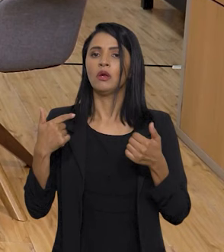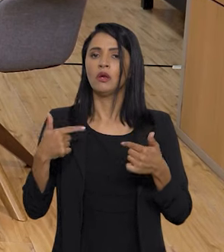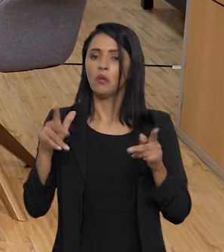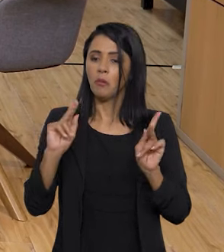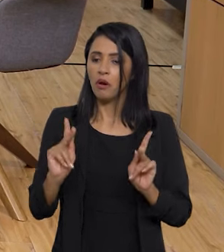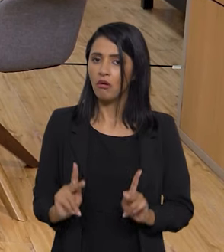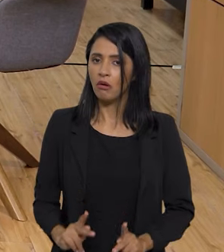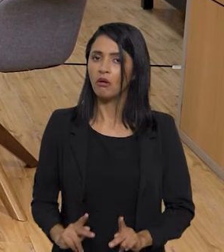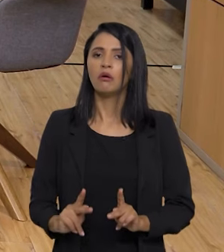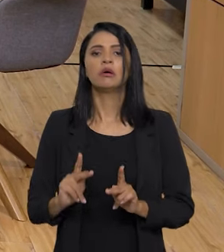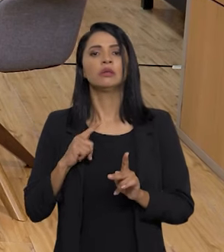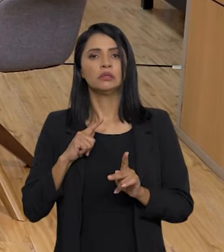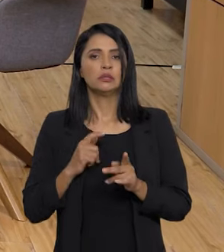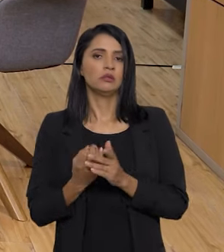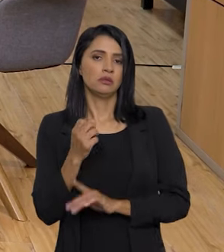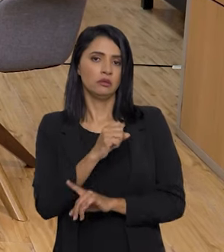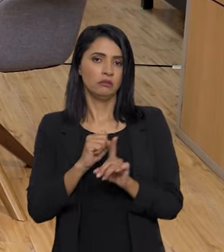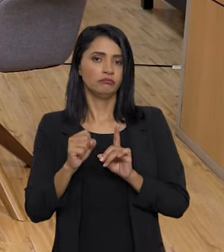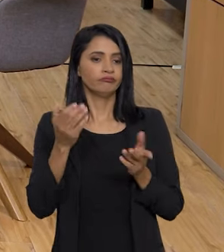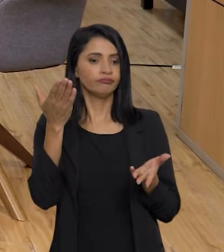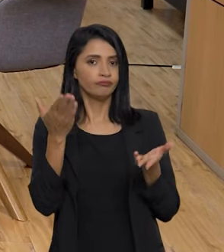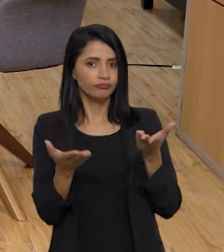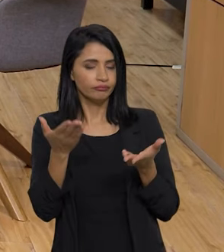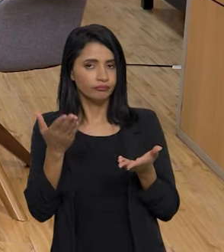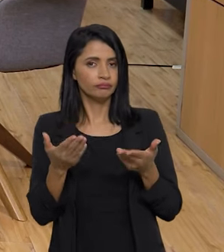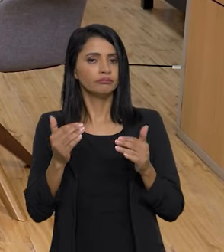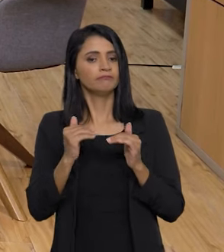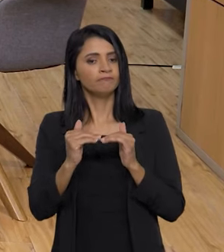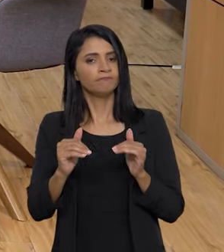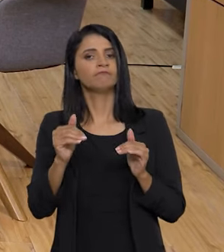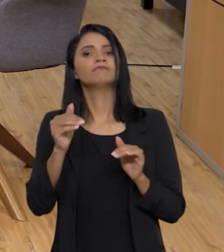pacífica, equilibrada,